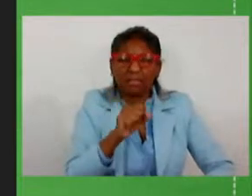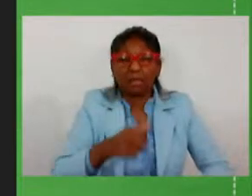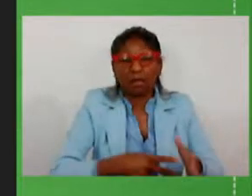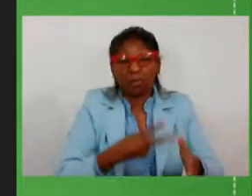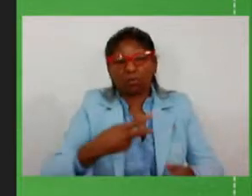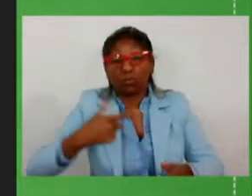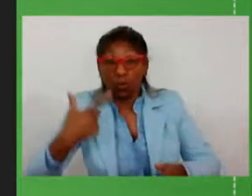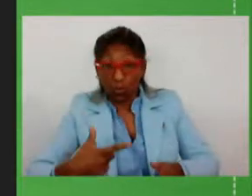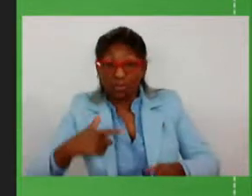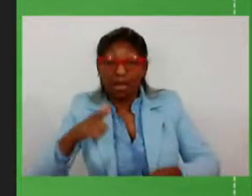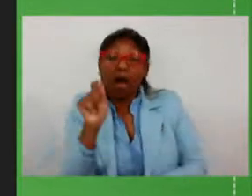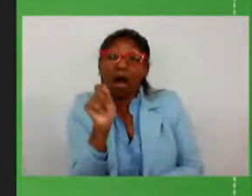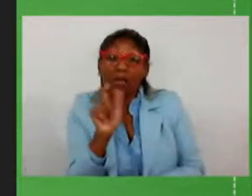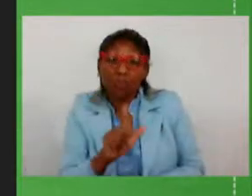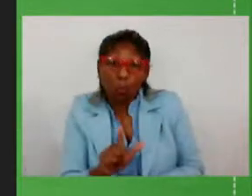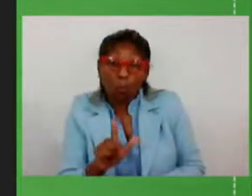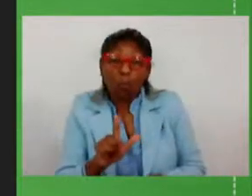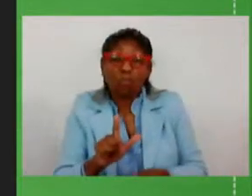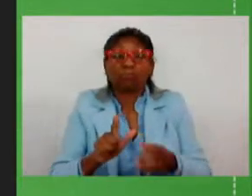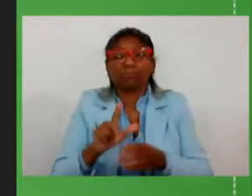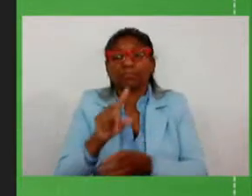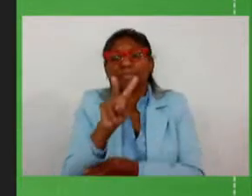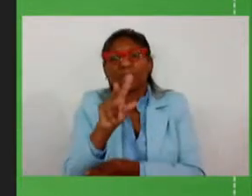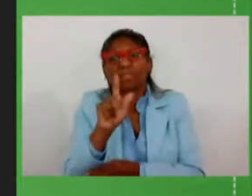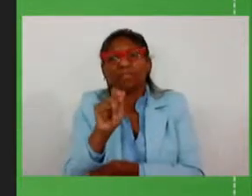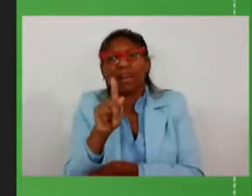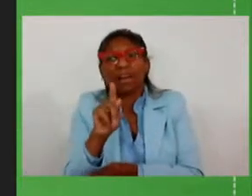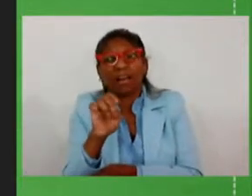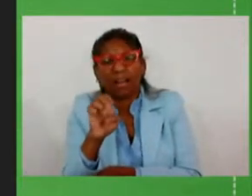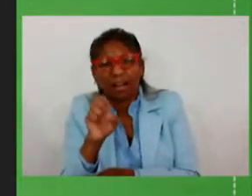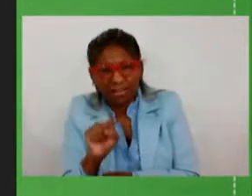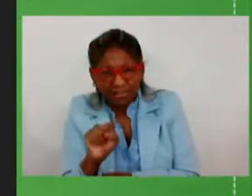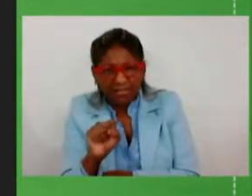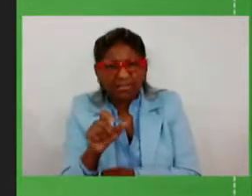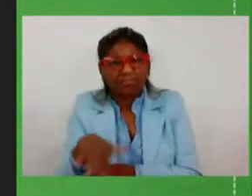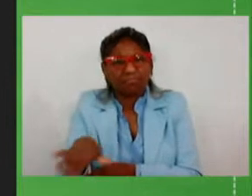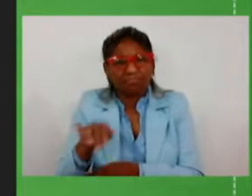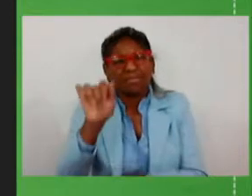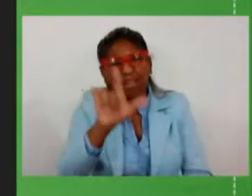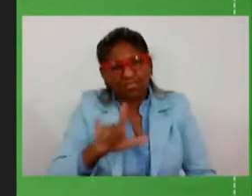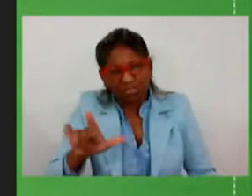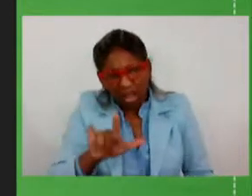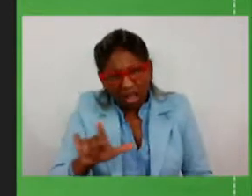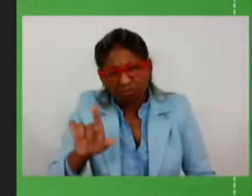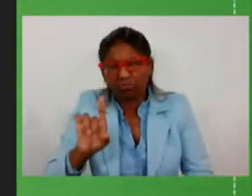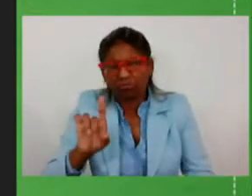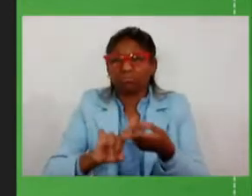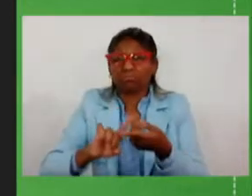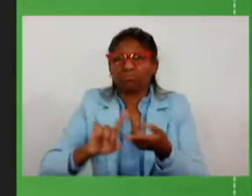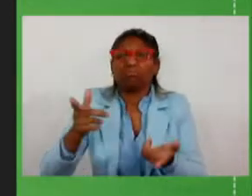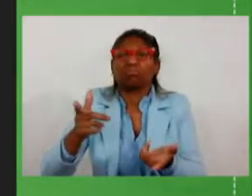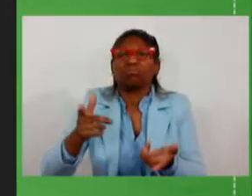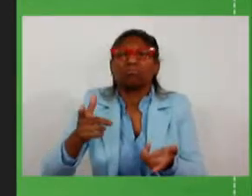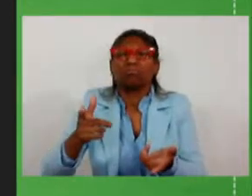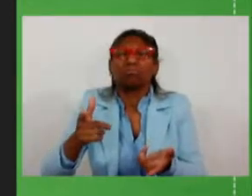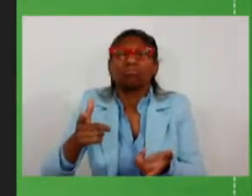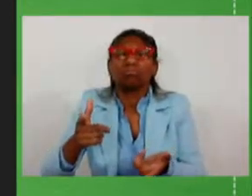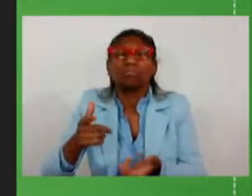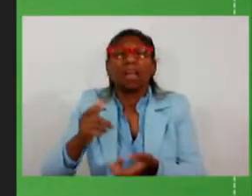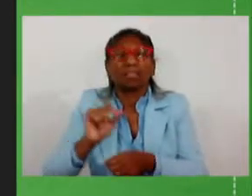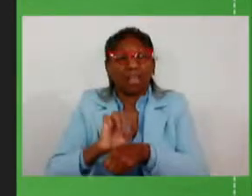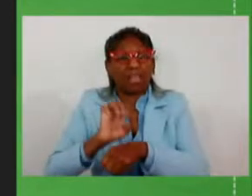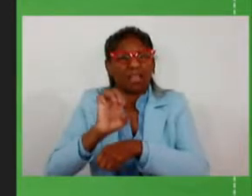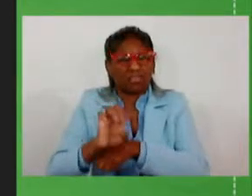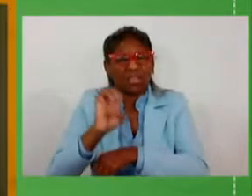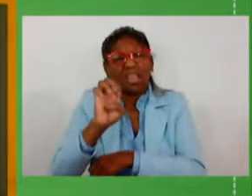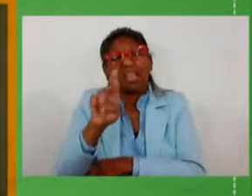azul, que vai desde a região dos Vales, Vales, Venâncio Aires, Lajado, até Erechim, e o bloco 3,